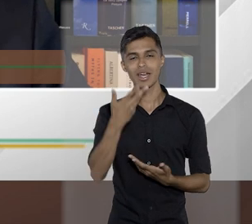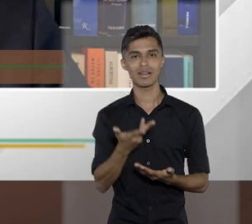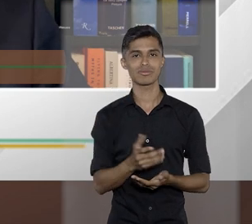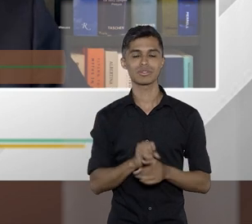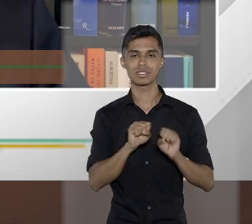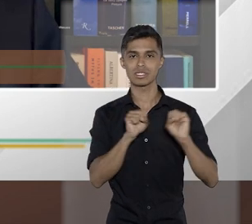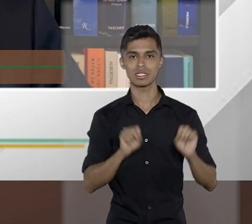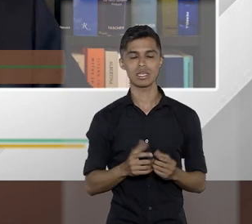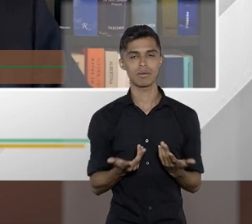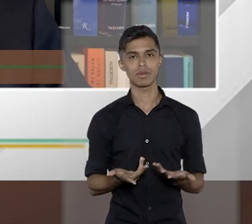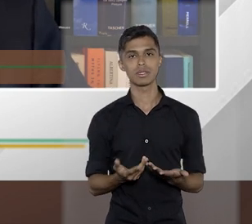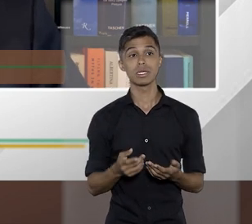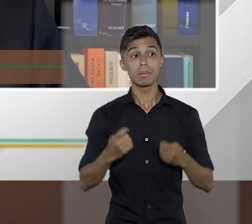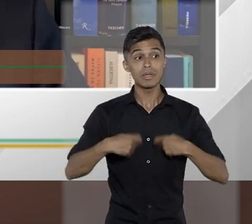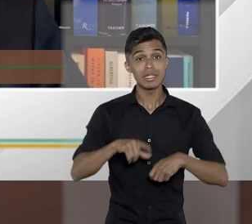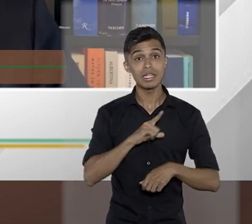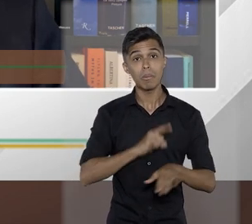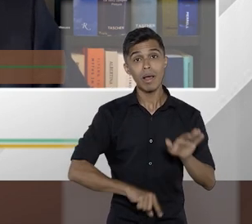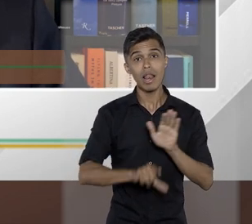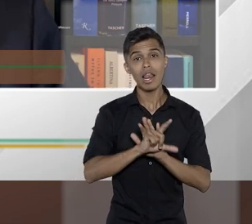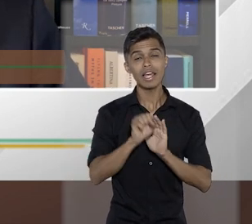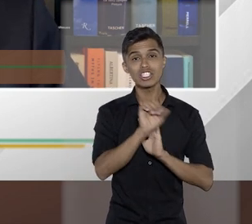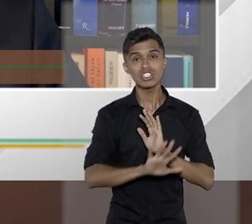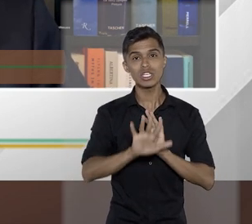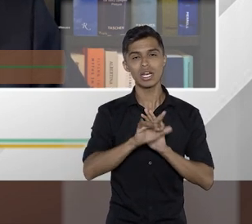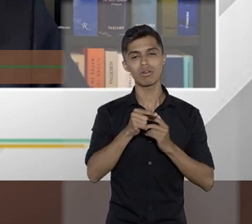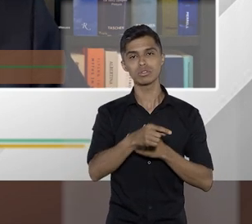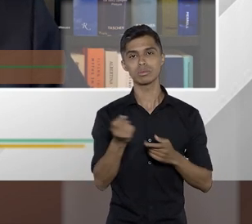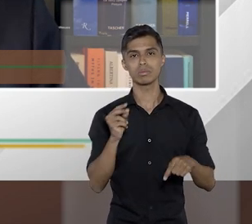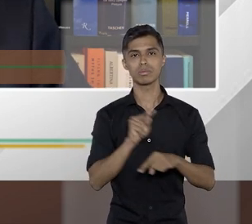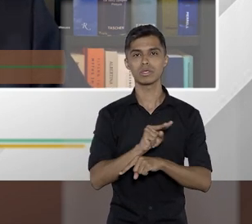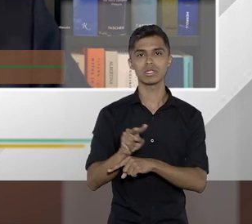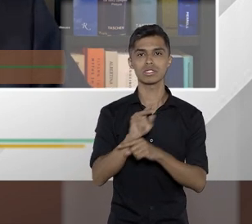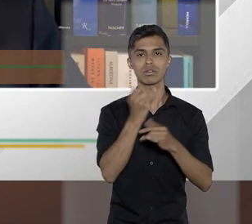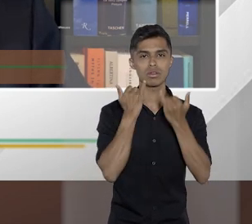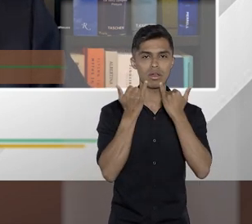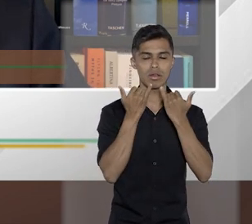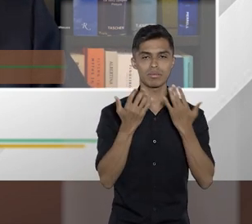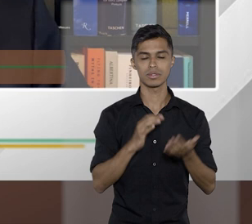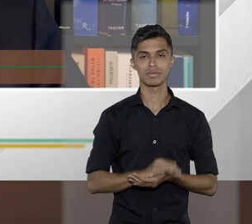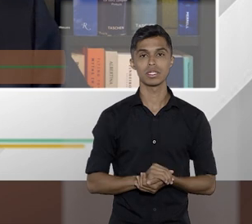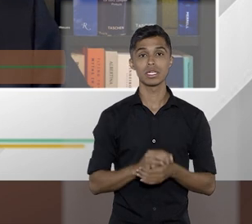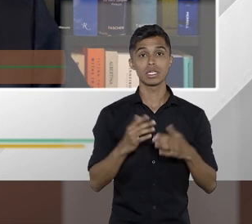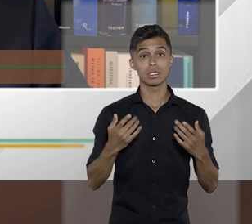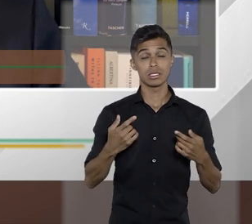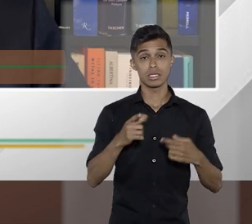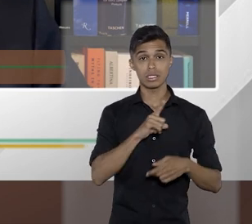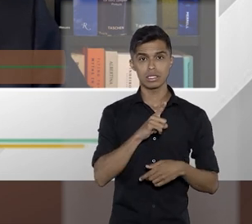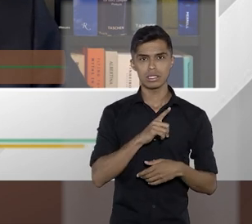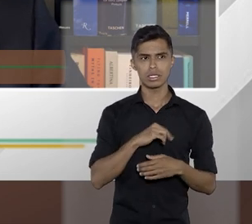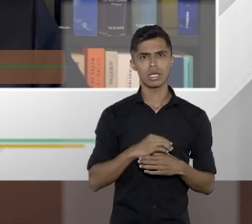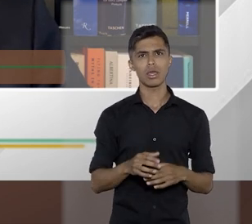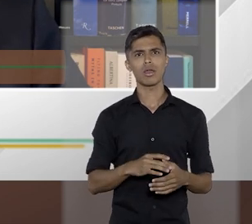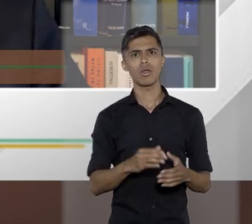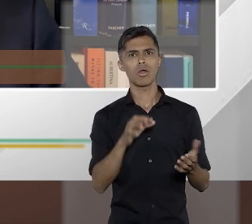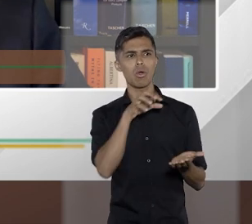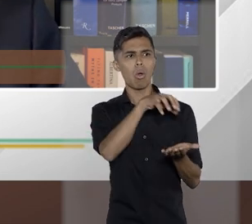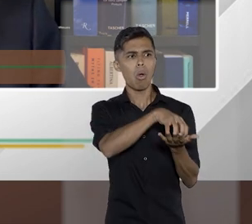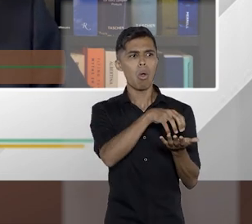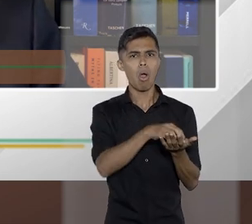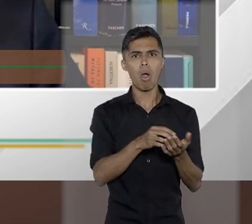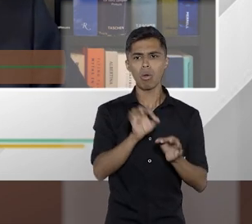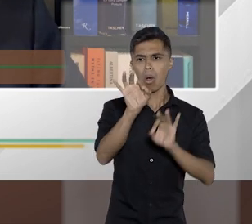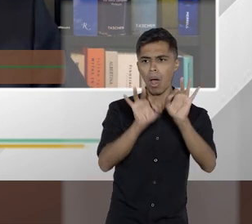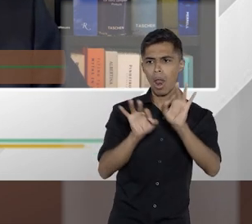Então, ter uma política geral de proteção de dados, da administração pública brasileira coordenando união, estados e